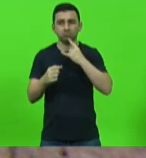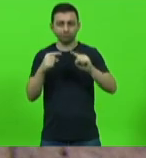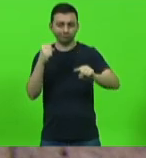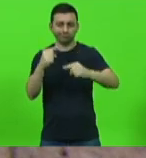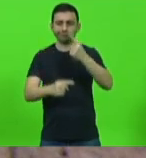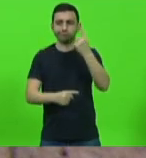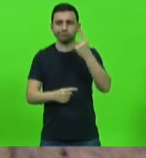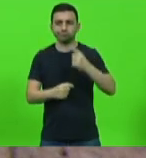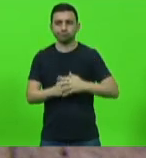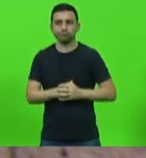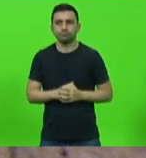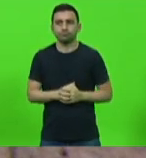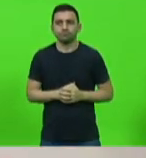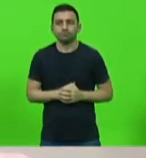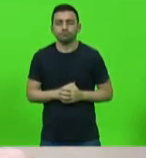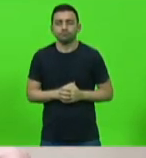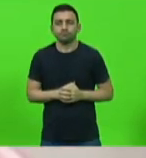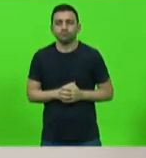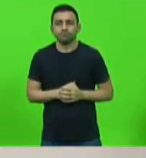obrigado senhor presidente